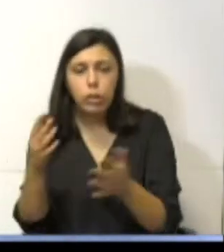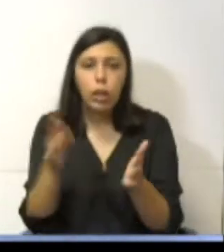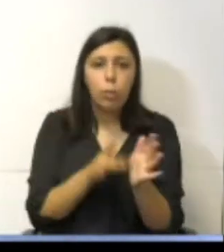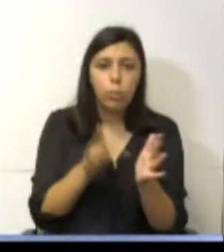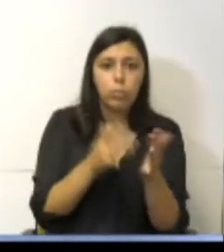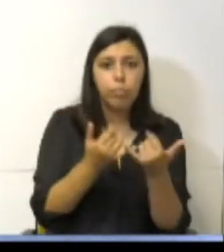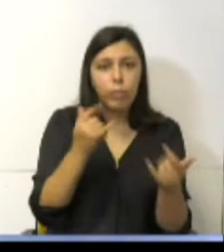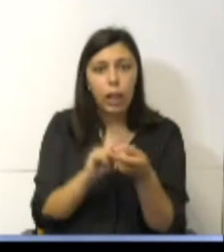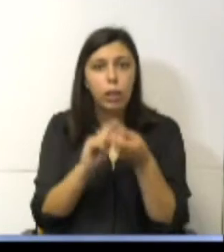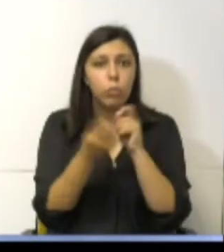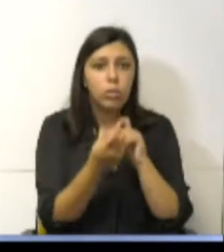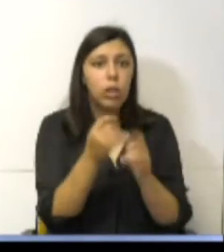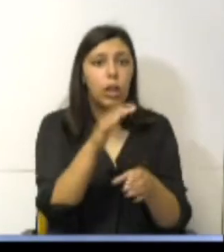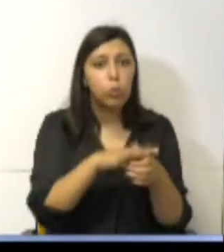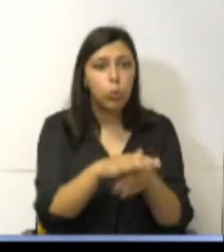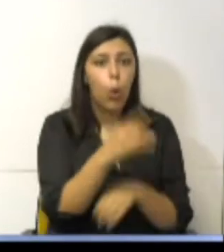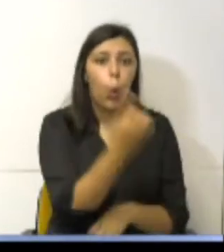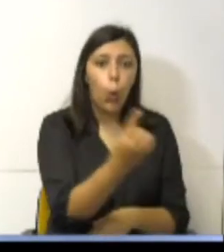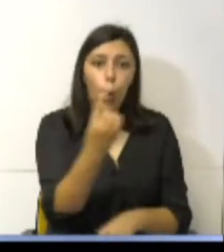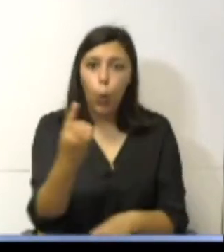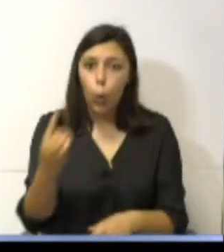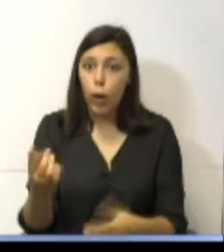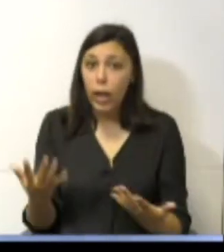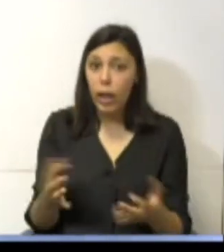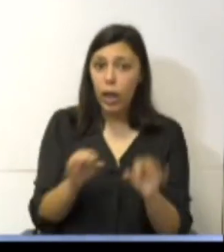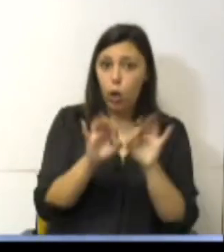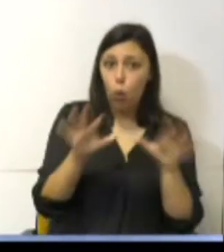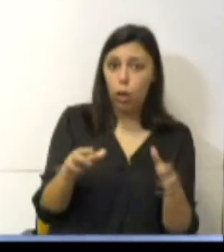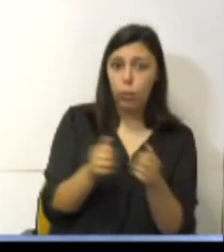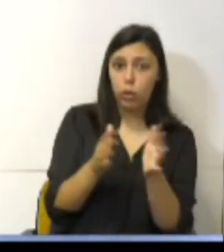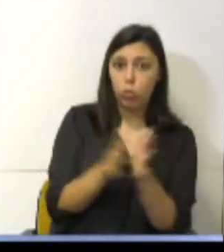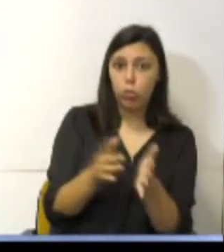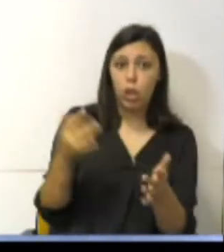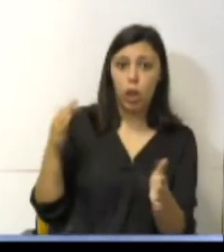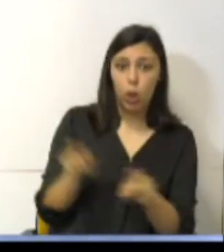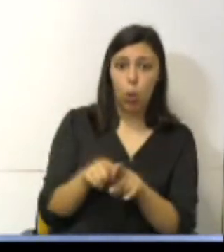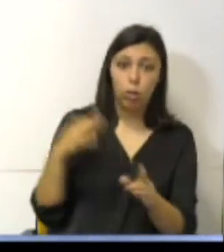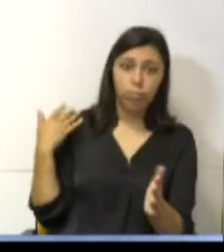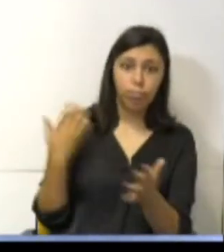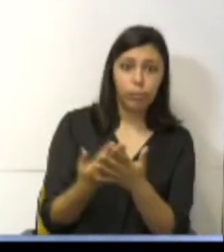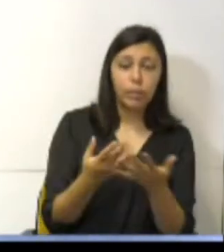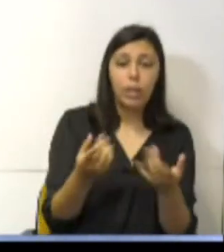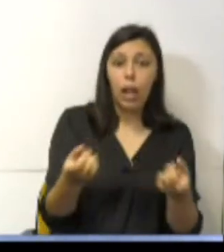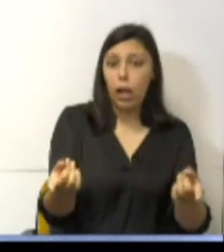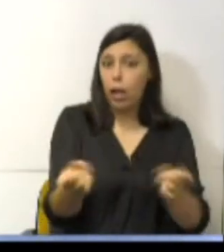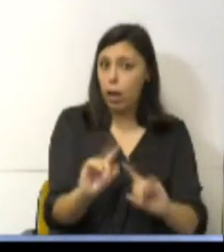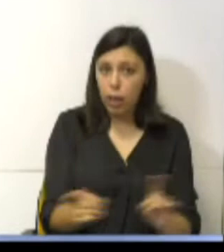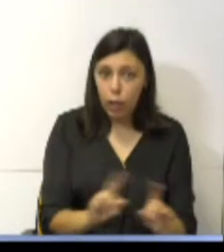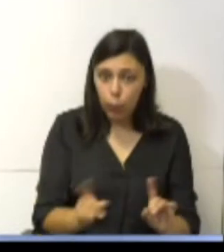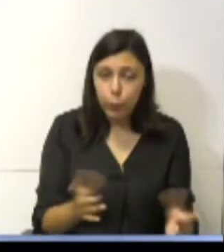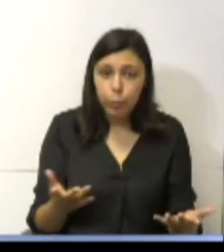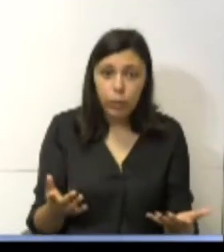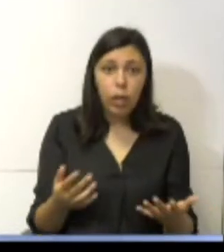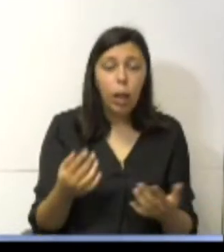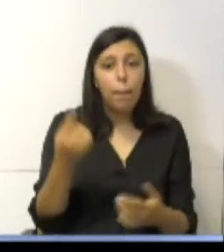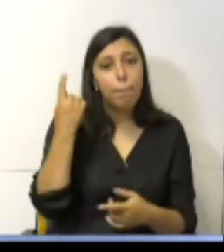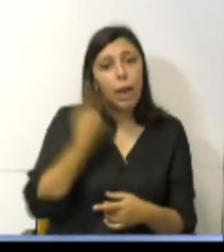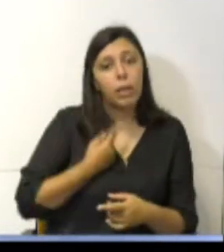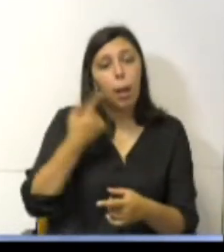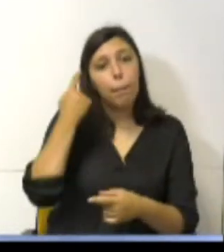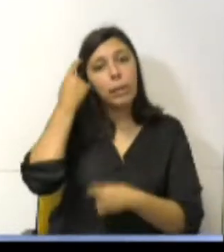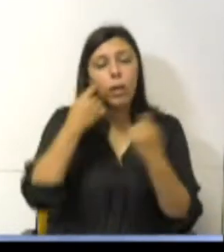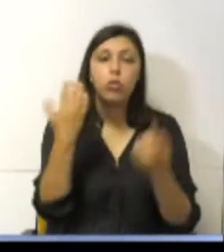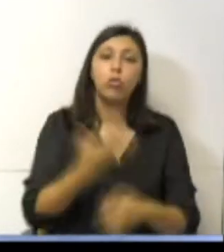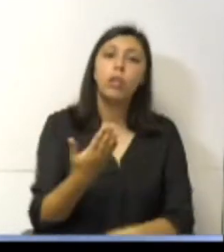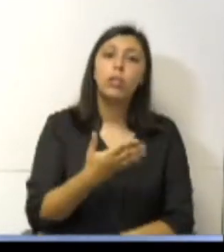a cada um dos casos, e não igual para todos, como tem sido feito. Sr. Secretário, em prol da escola inclusiva e dos direitos dos alunos, o Orso Também de